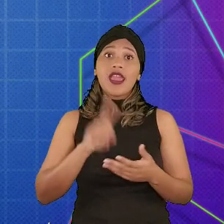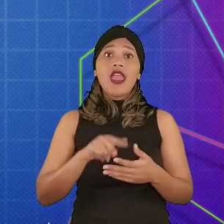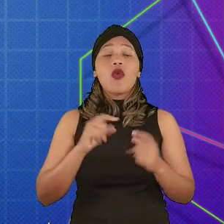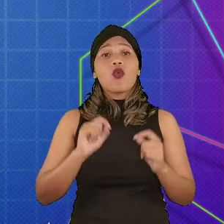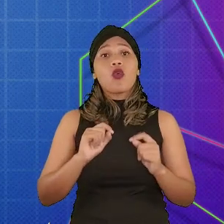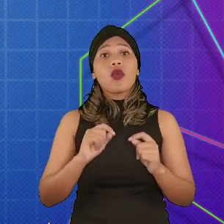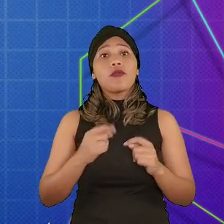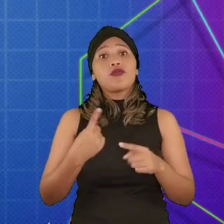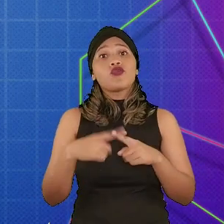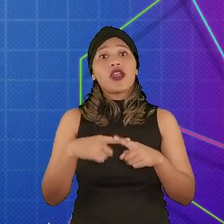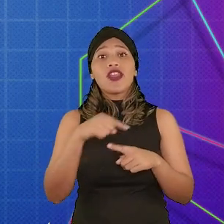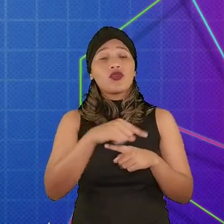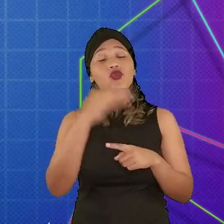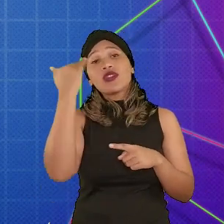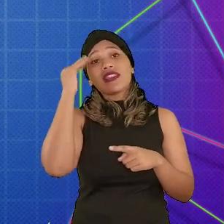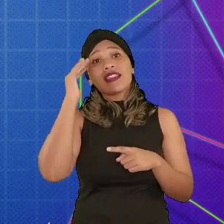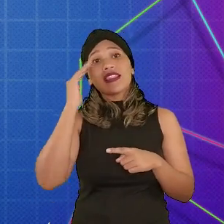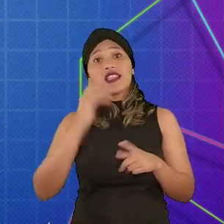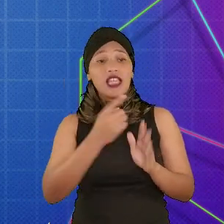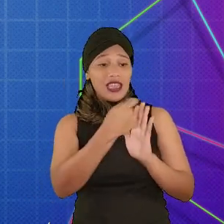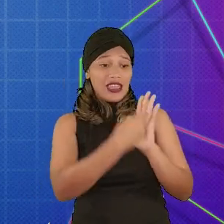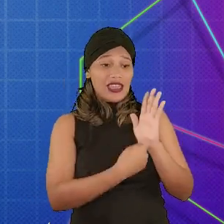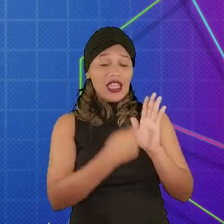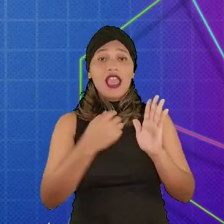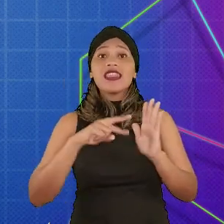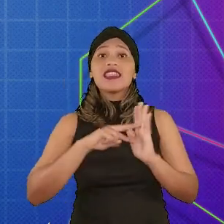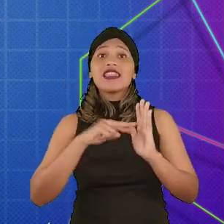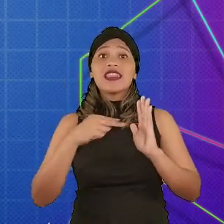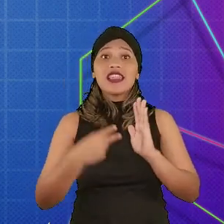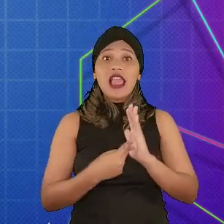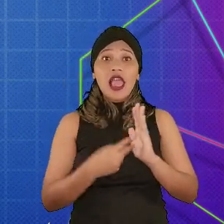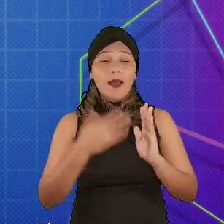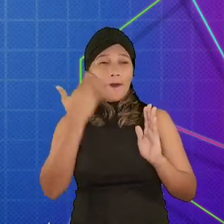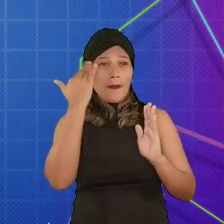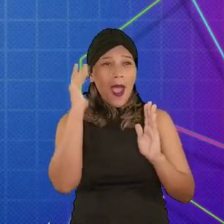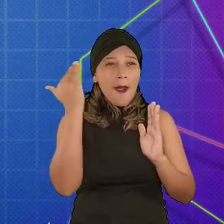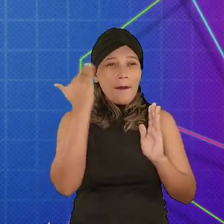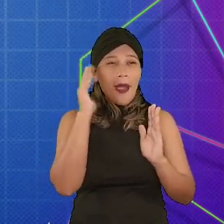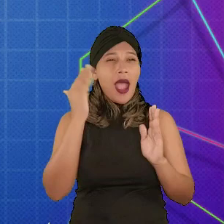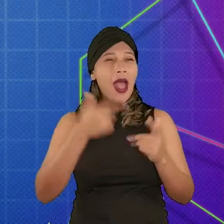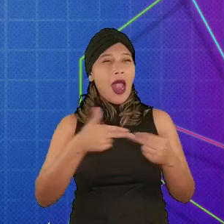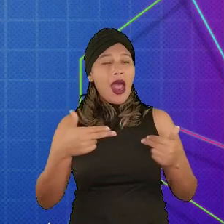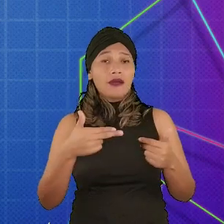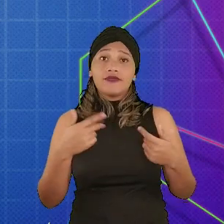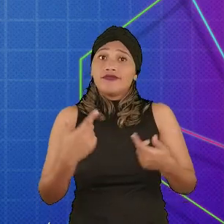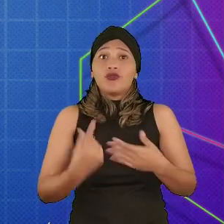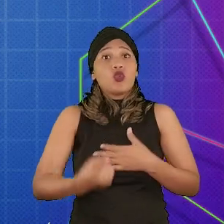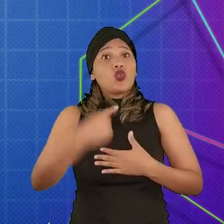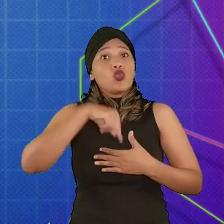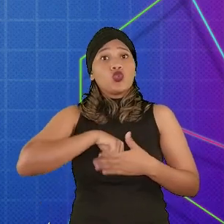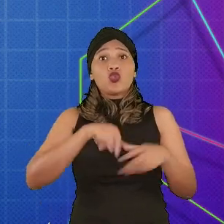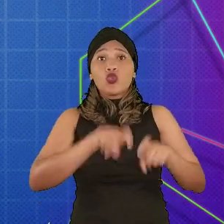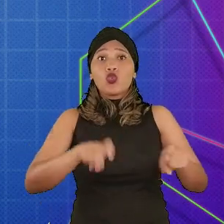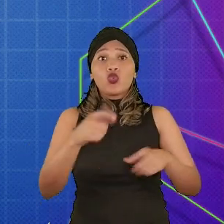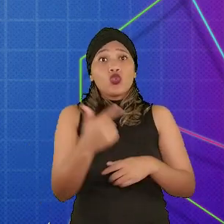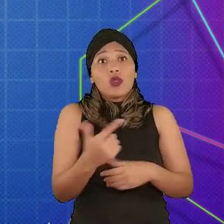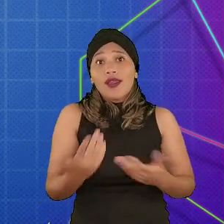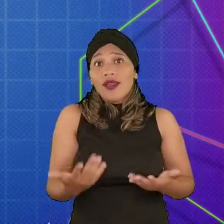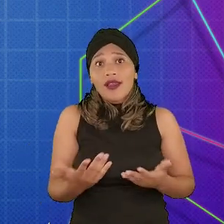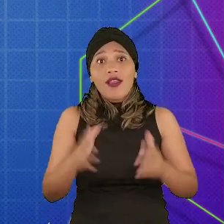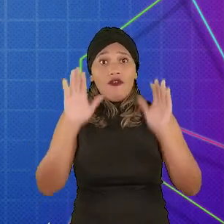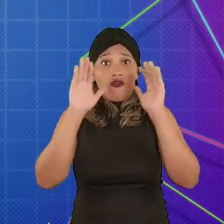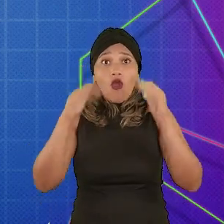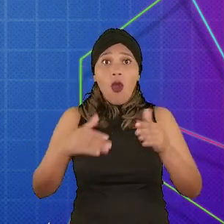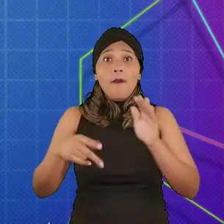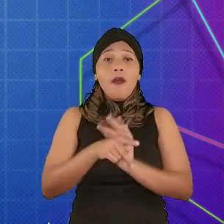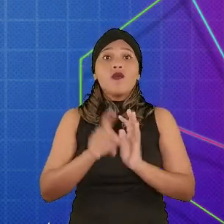computador é uma máquina muito leiga quando se trata de interpretação de texto. Então a gente tem que explicar detalhadamente o que a gente quer que ele execute. Afinal,